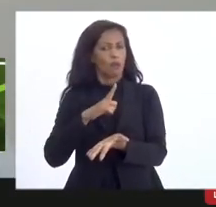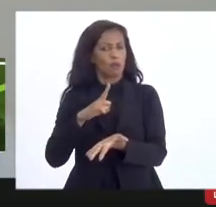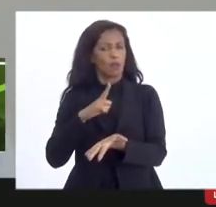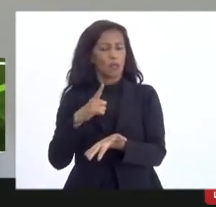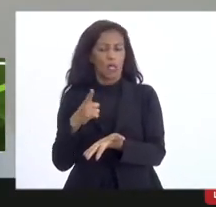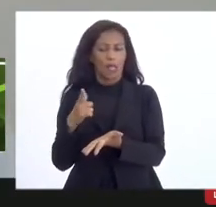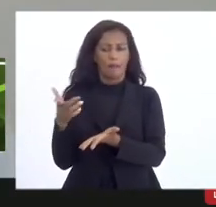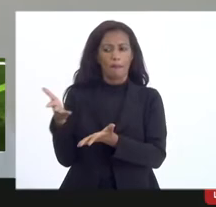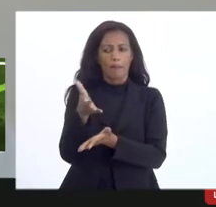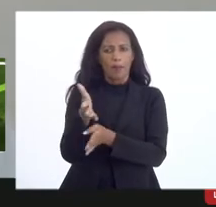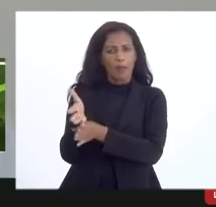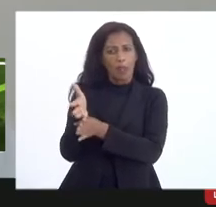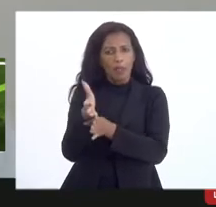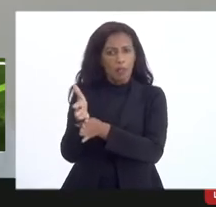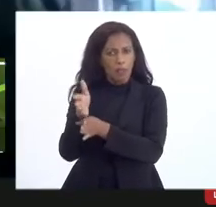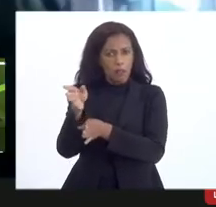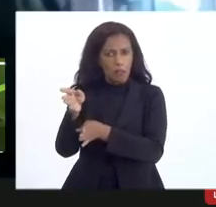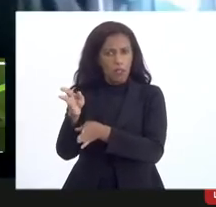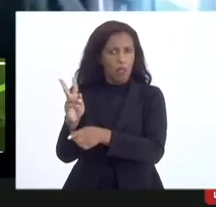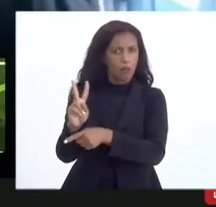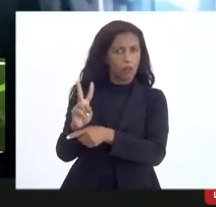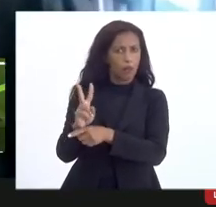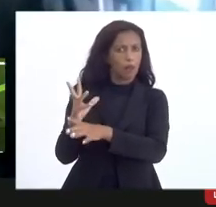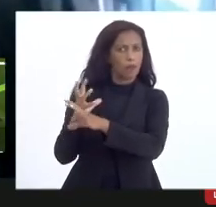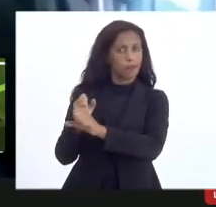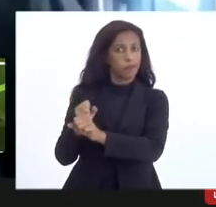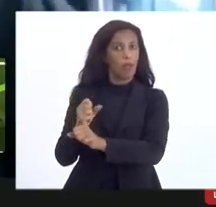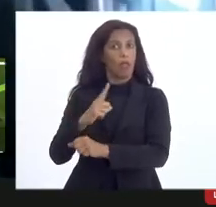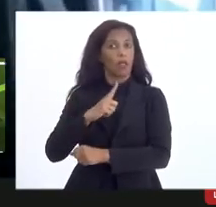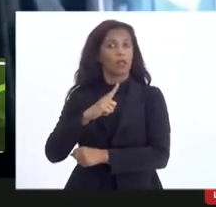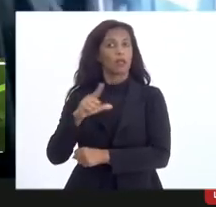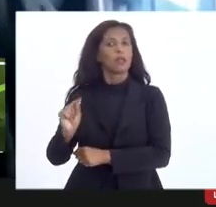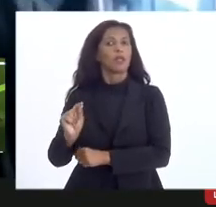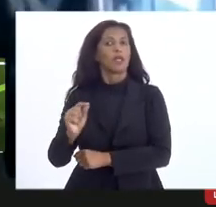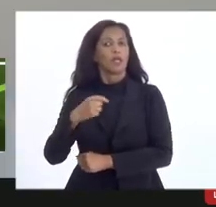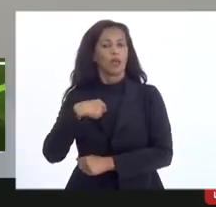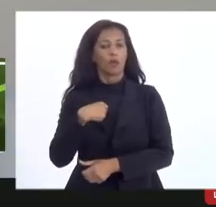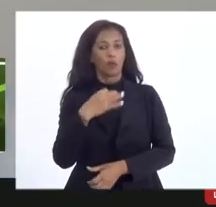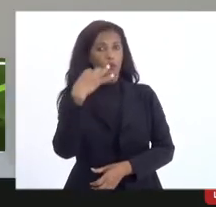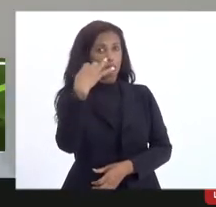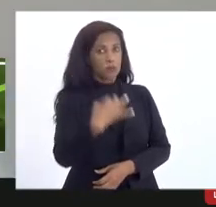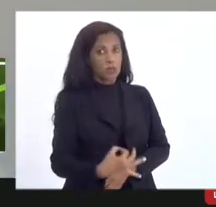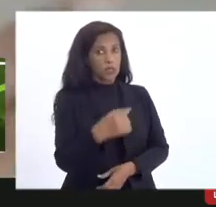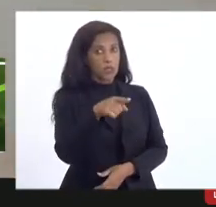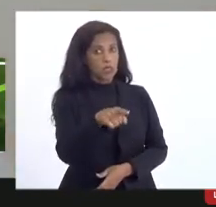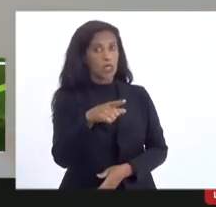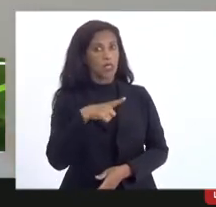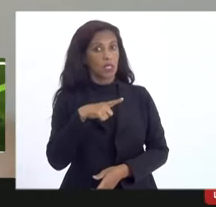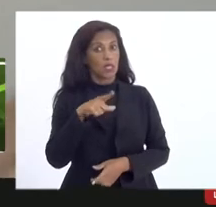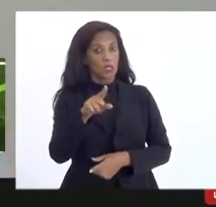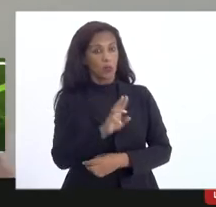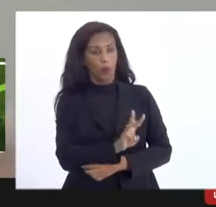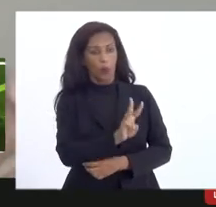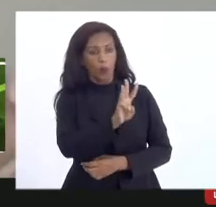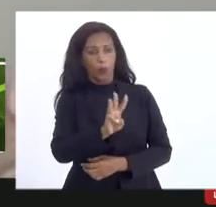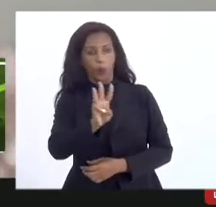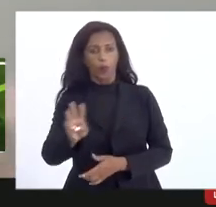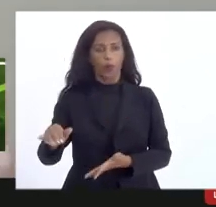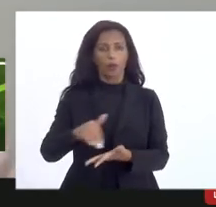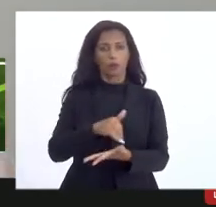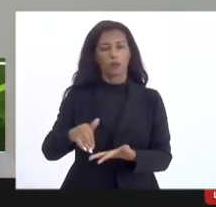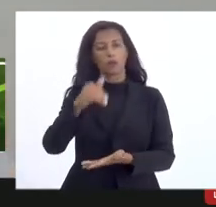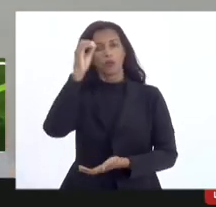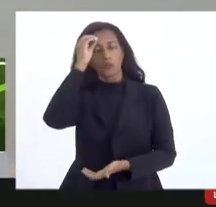caso primeira linha de defesa da da contabilidade ia ter é eu vou me certificar que aqui no meu site da secretaria de